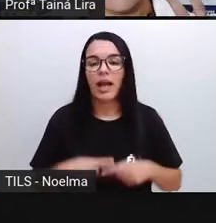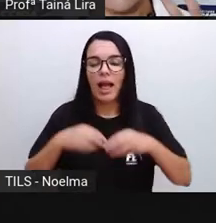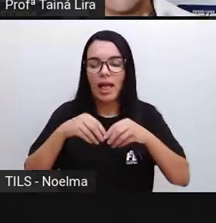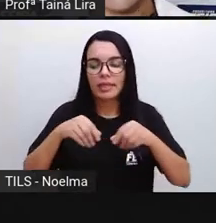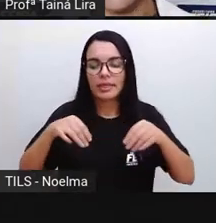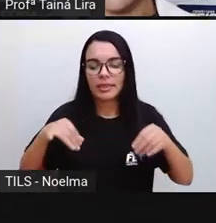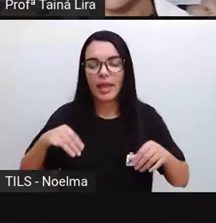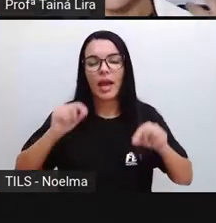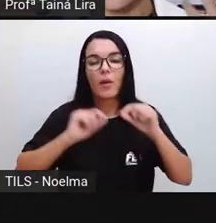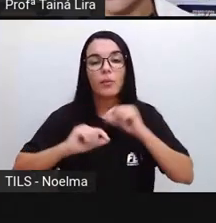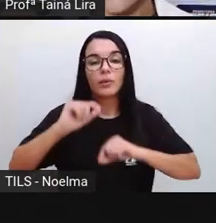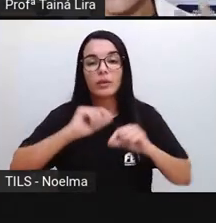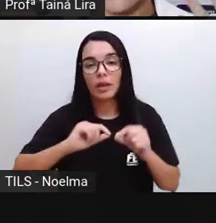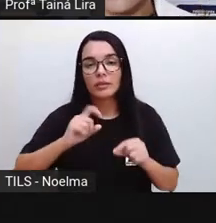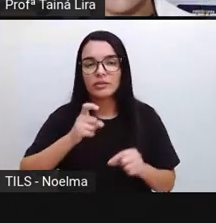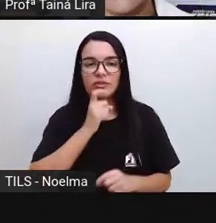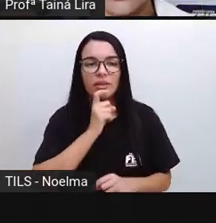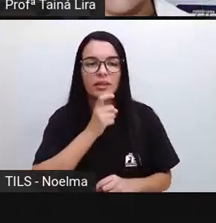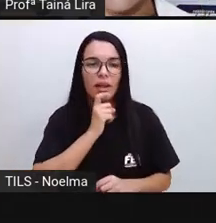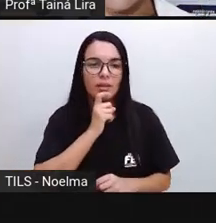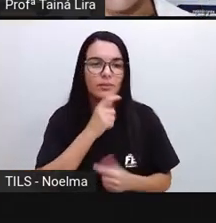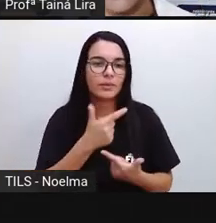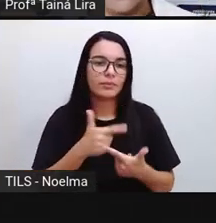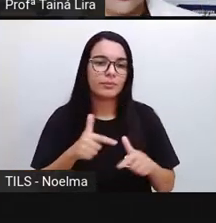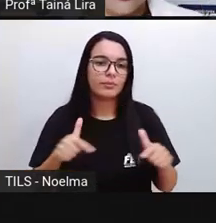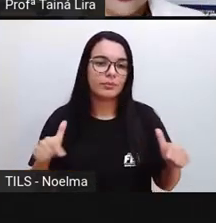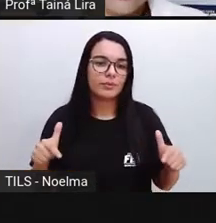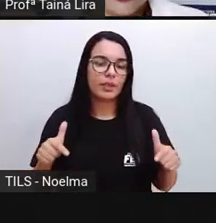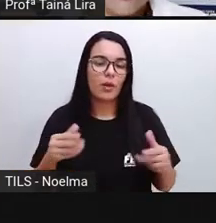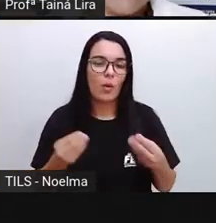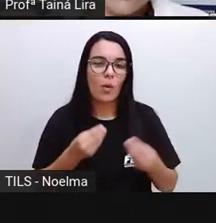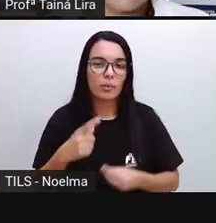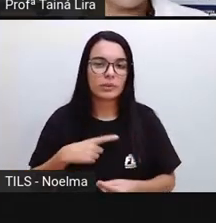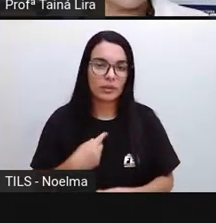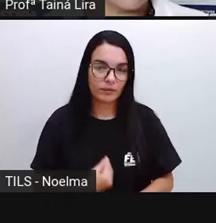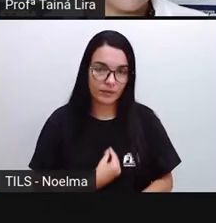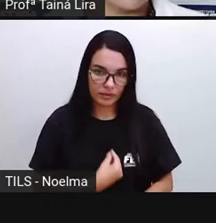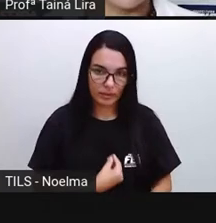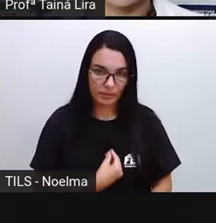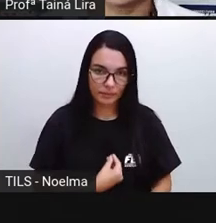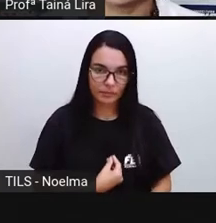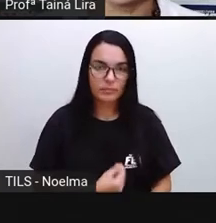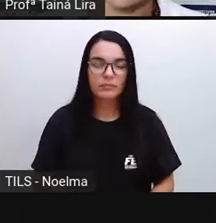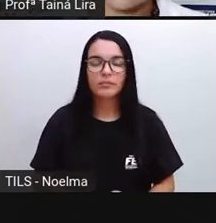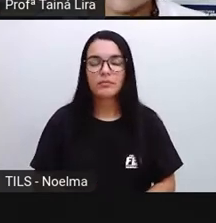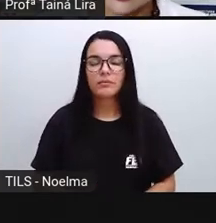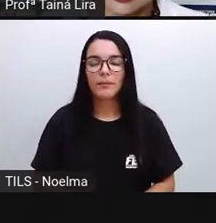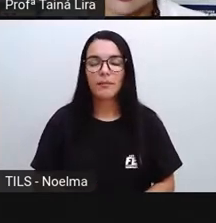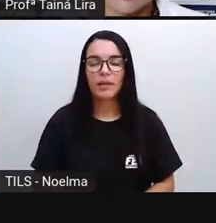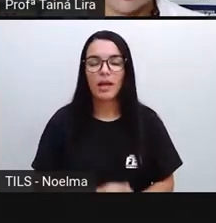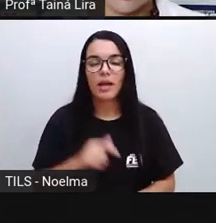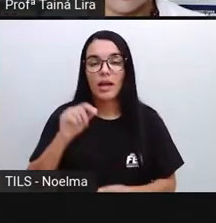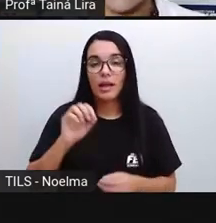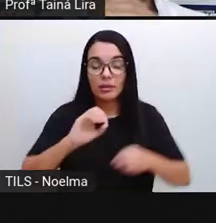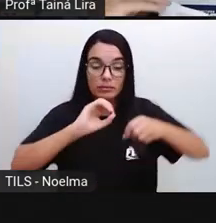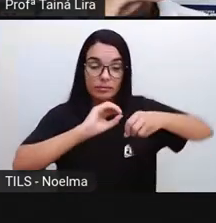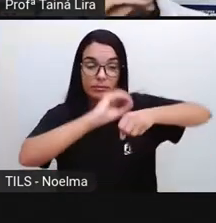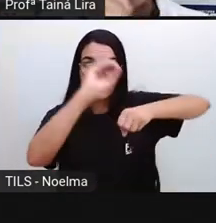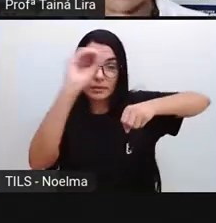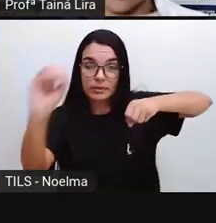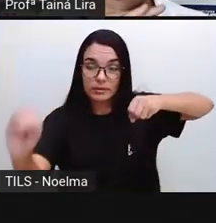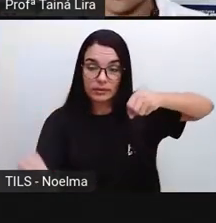planeta completamente gelado e escuro, tá? Inclusive, o nosso sistema solar,